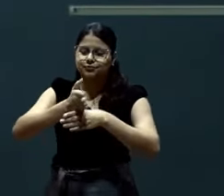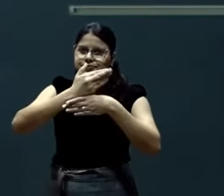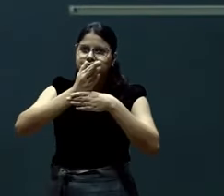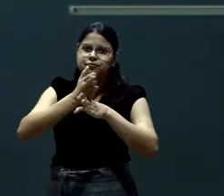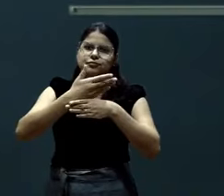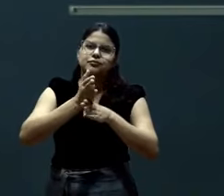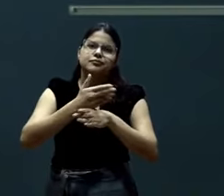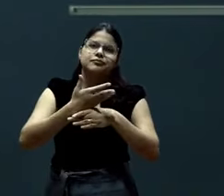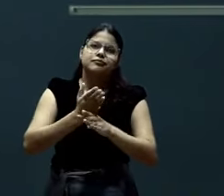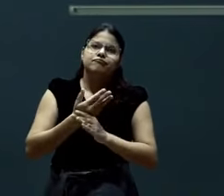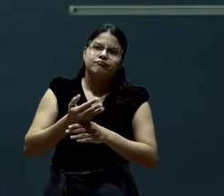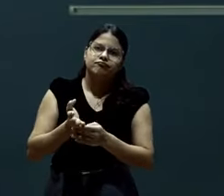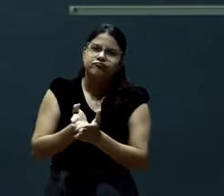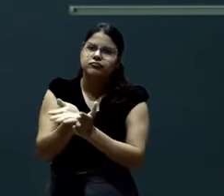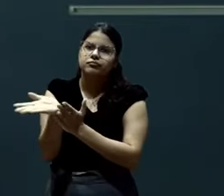Nos perdemos.